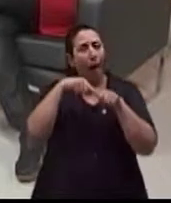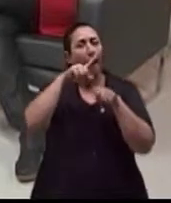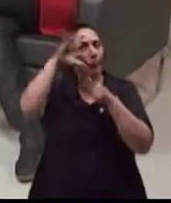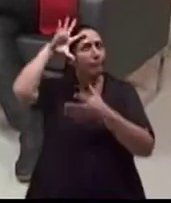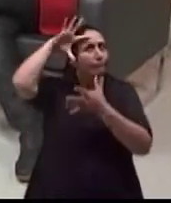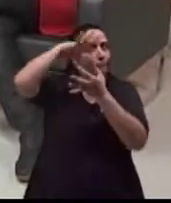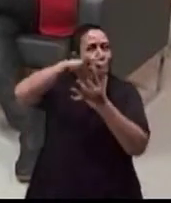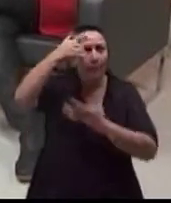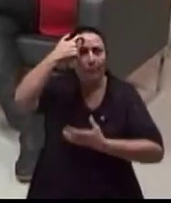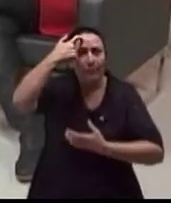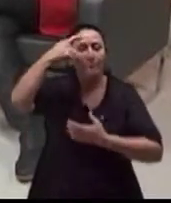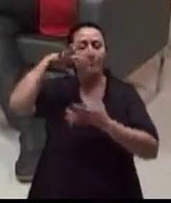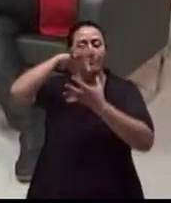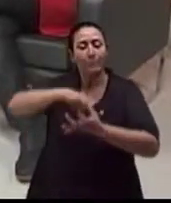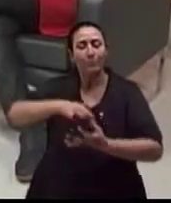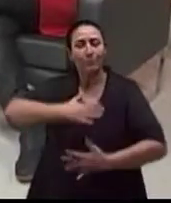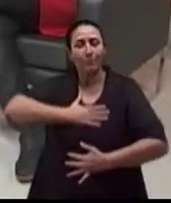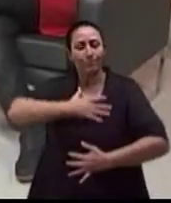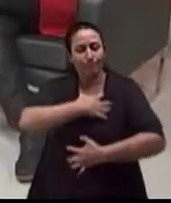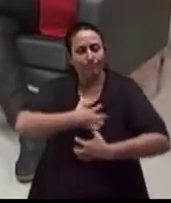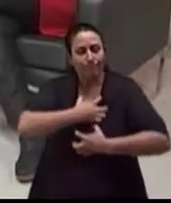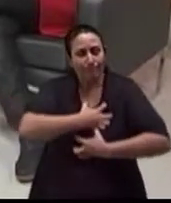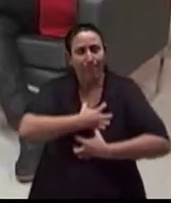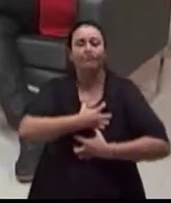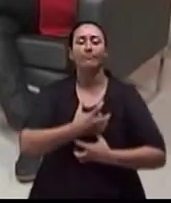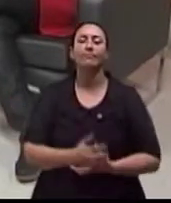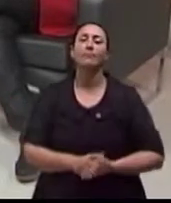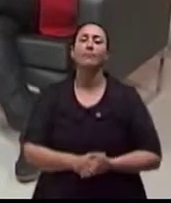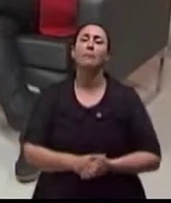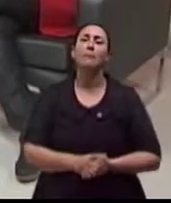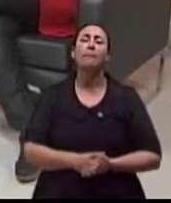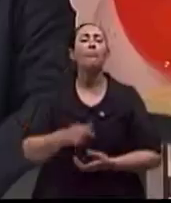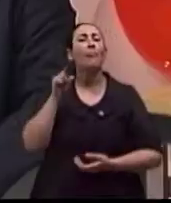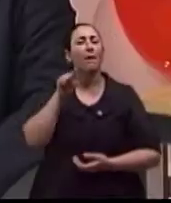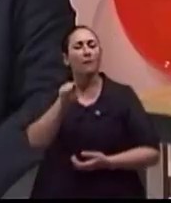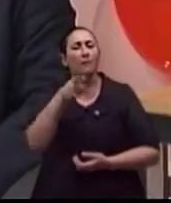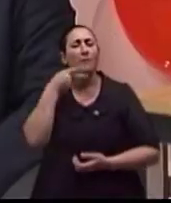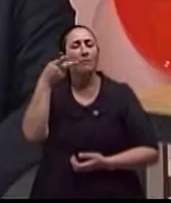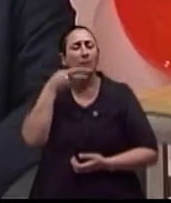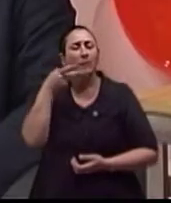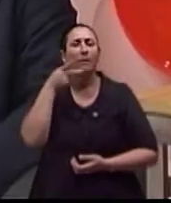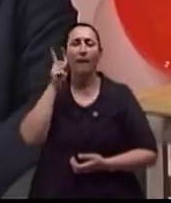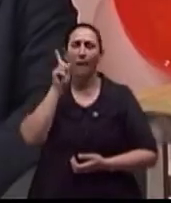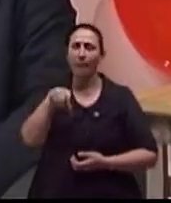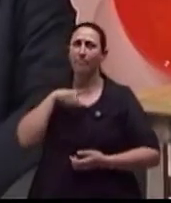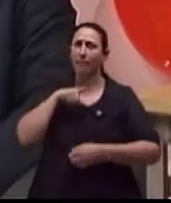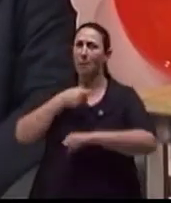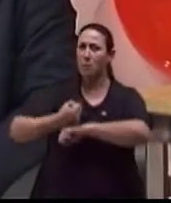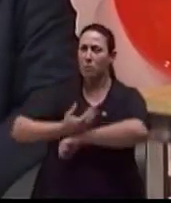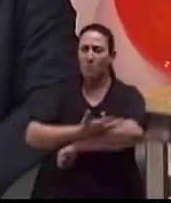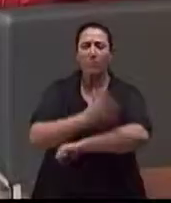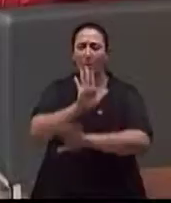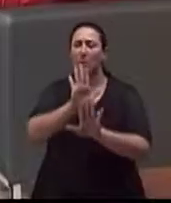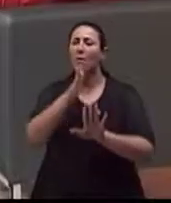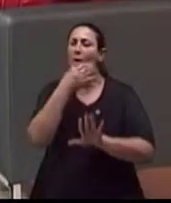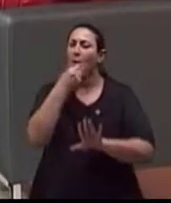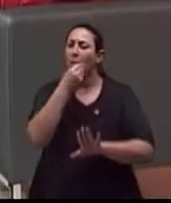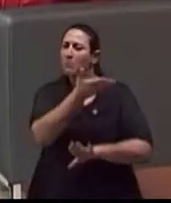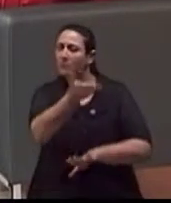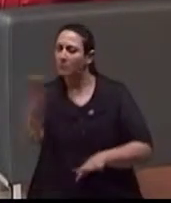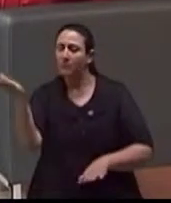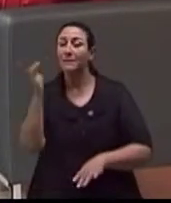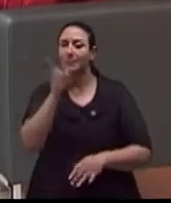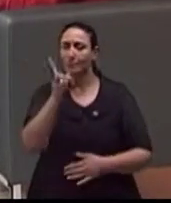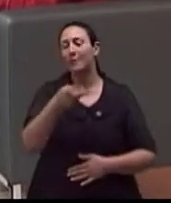que é simples, não é nada simples. Não é nada simples. A situação é muito, quando o senhor fala assim, tem a questão emocional, para os homens, a gente